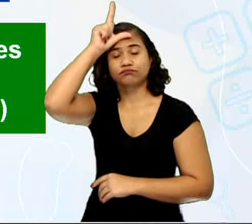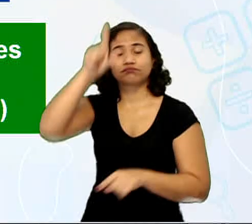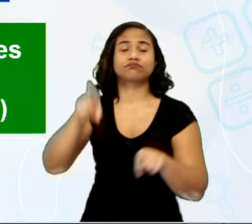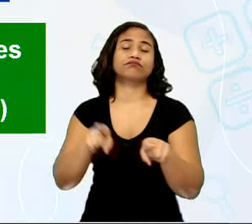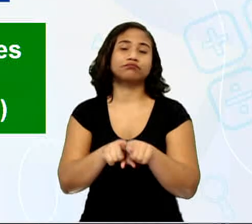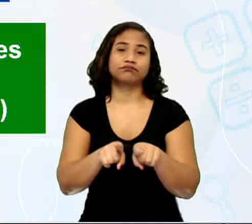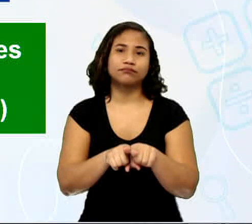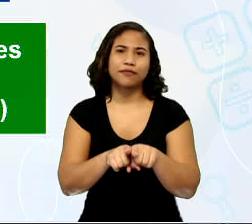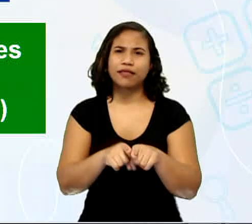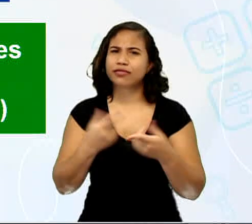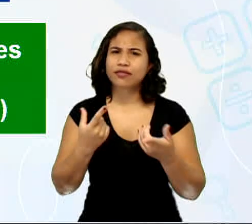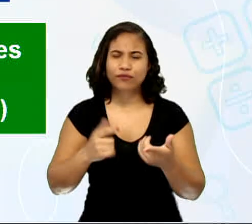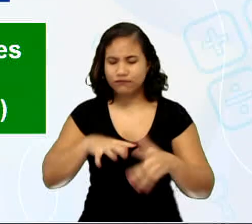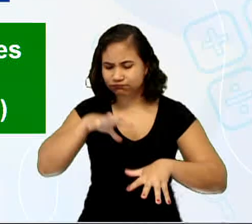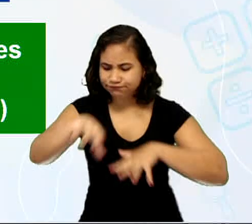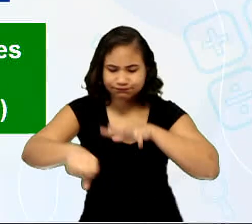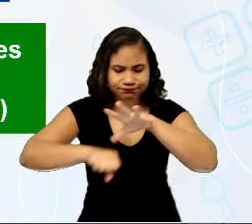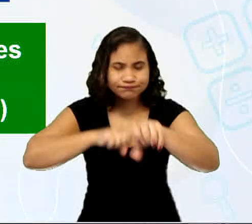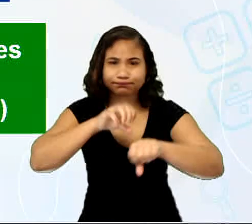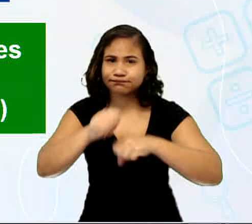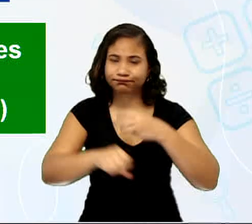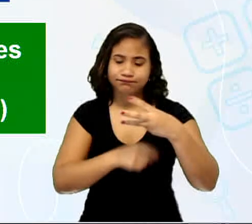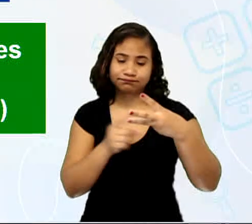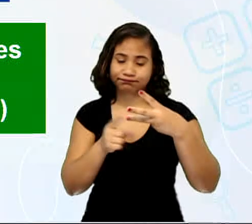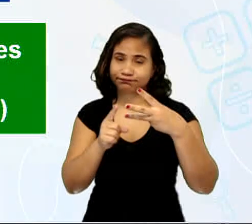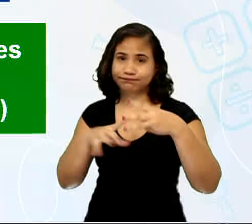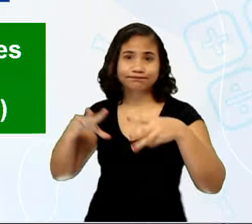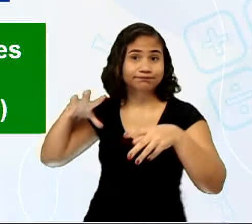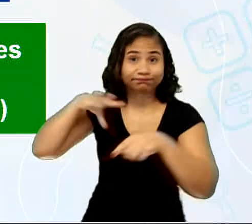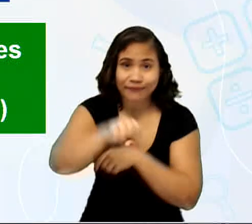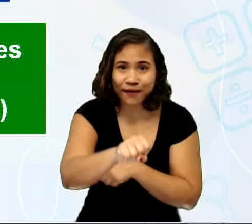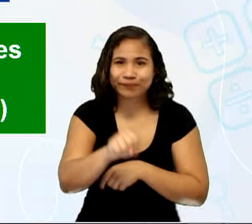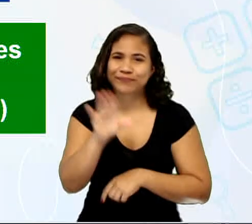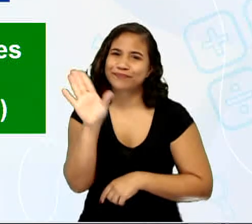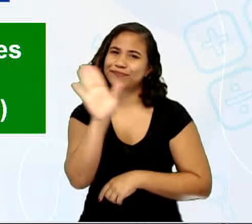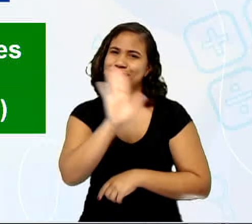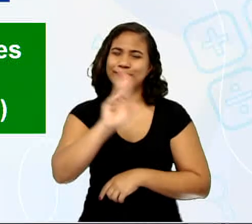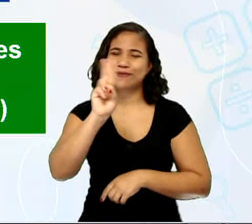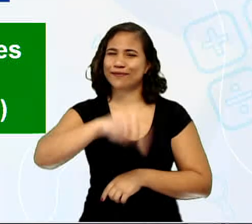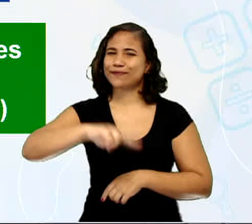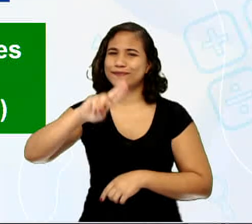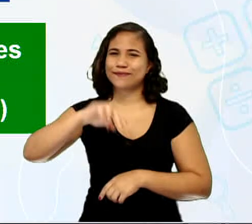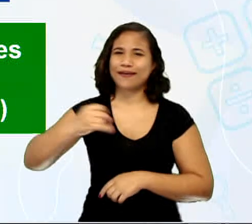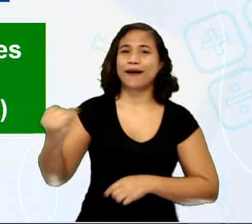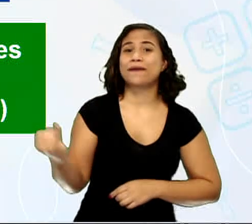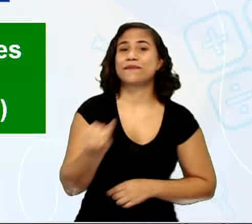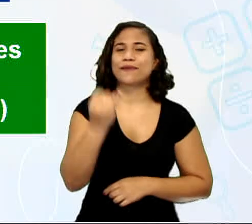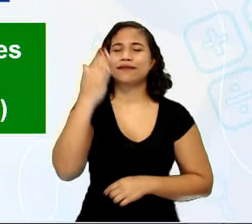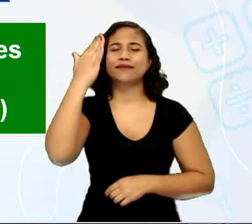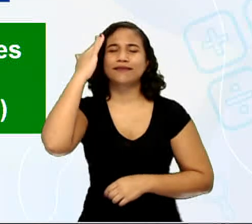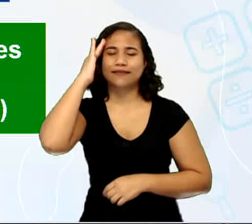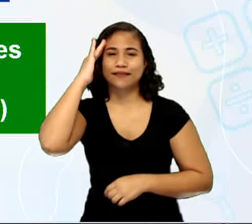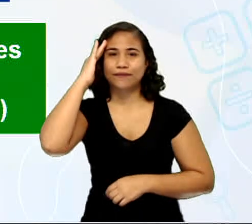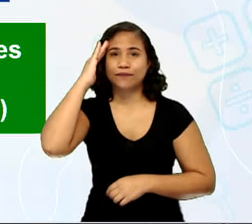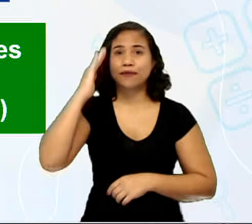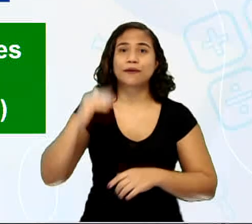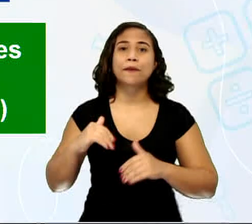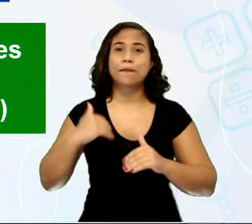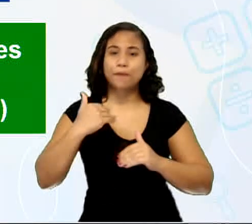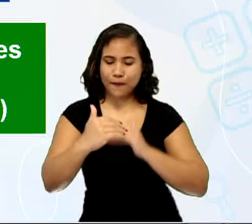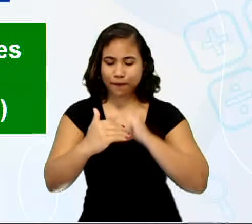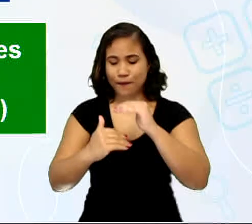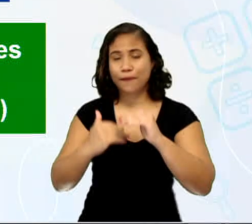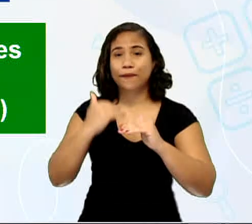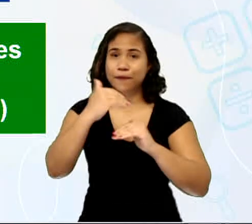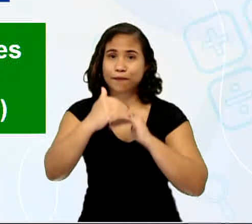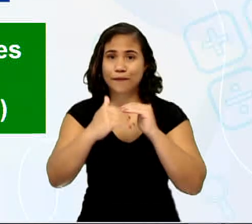nenhum predador para eles. É sempre importante entender que os produtores, os seres